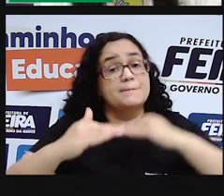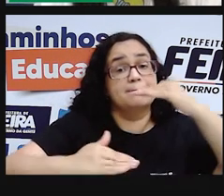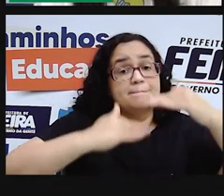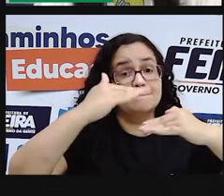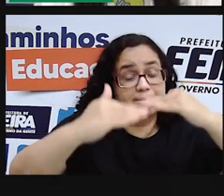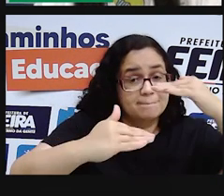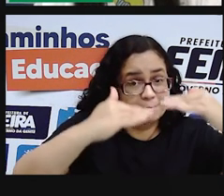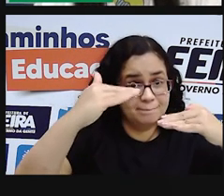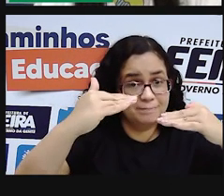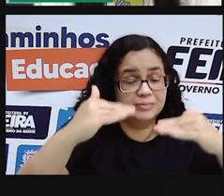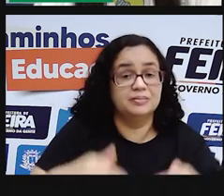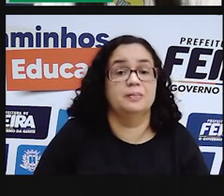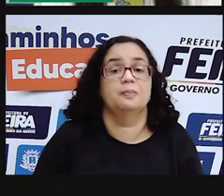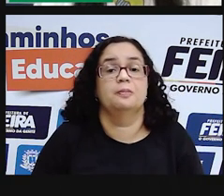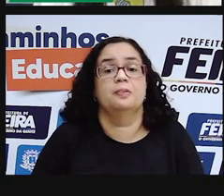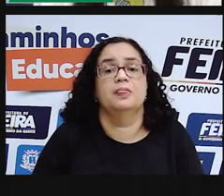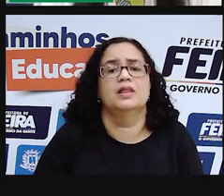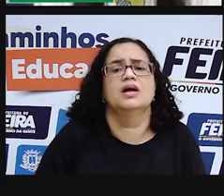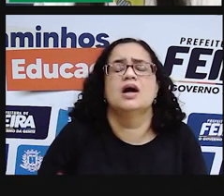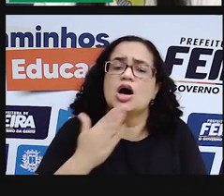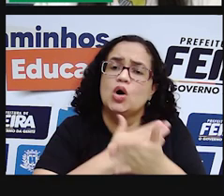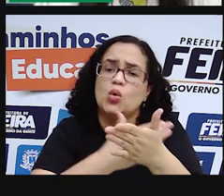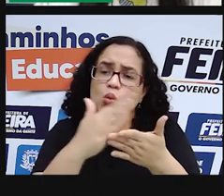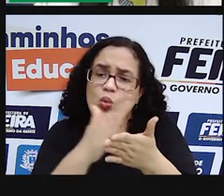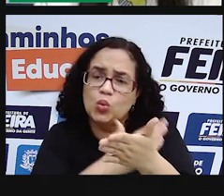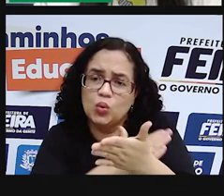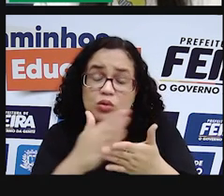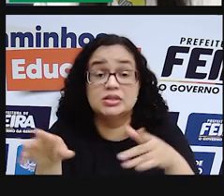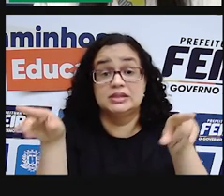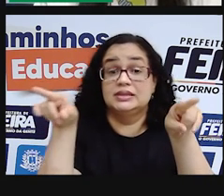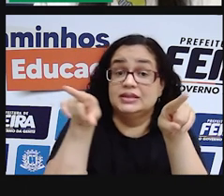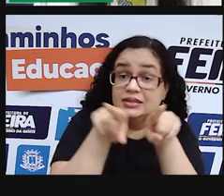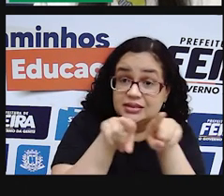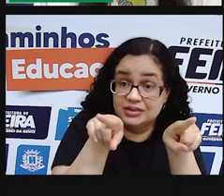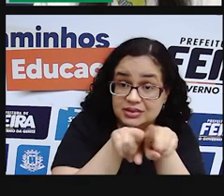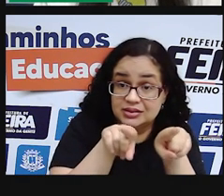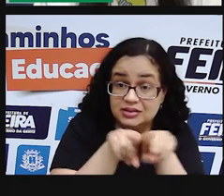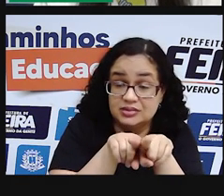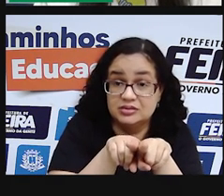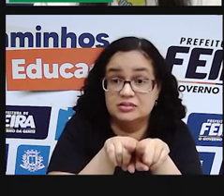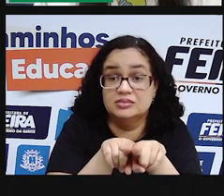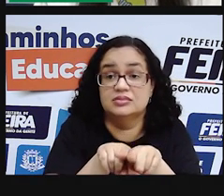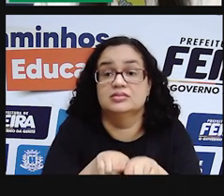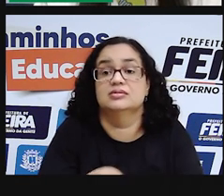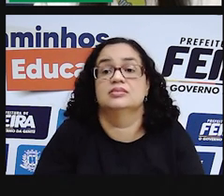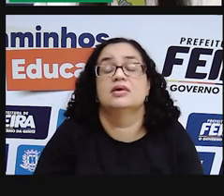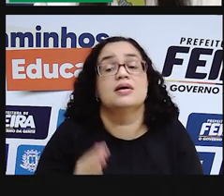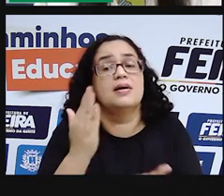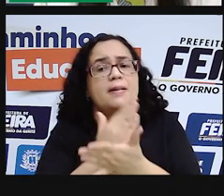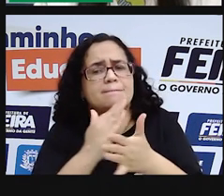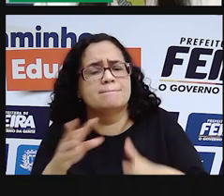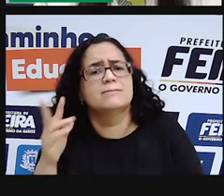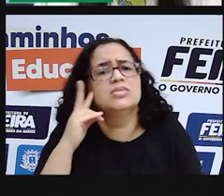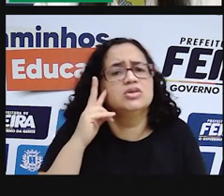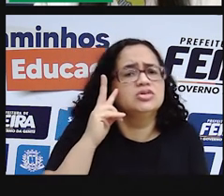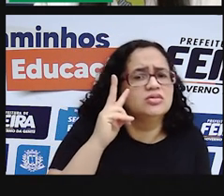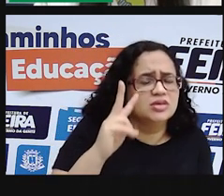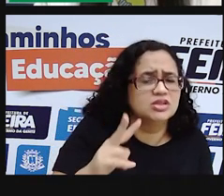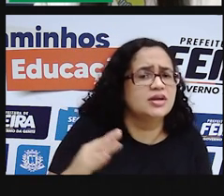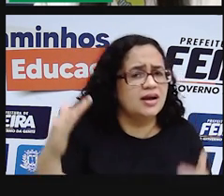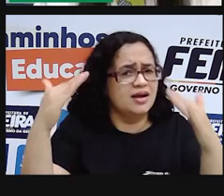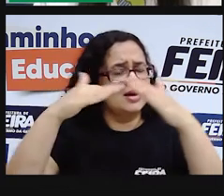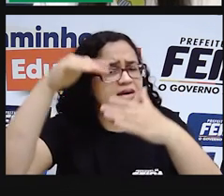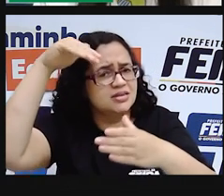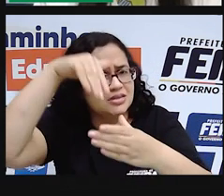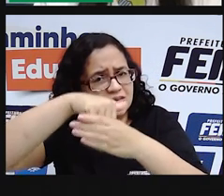processo de revitalização. Algumas estão aí também, né? Sendo destruídas, abandonadas. Mas aí onde você